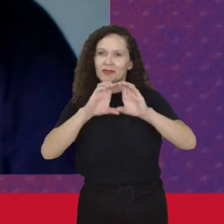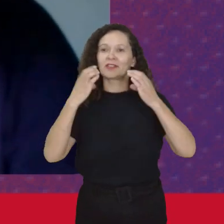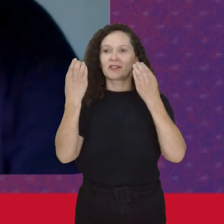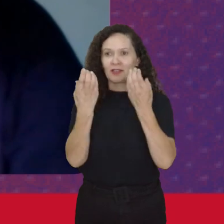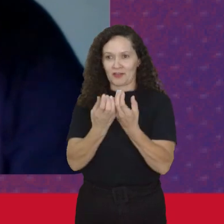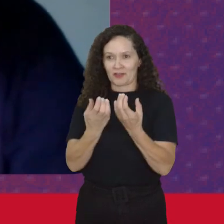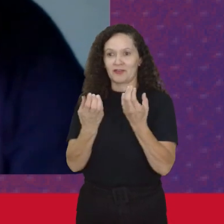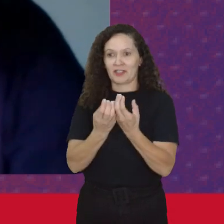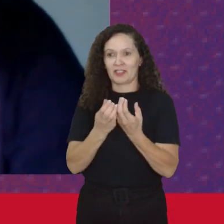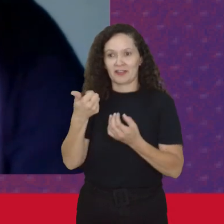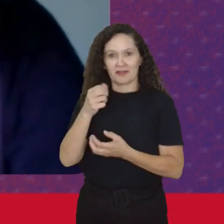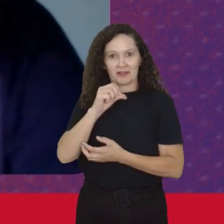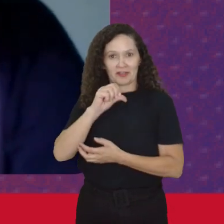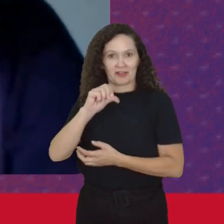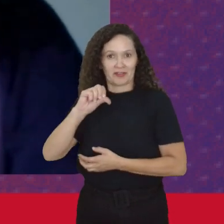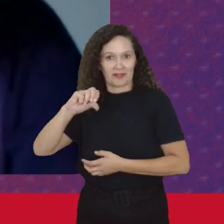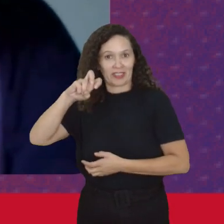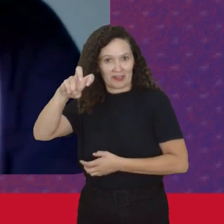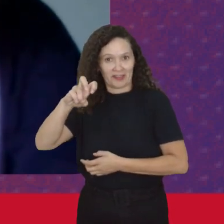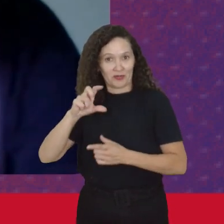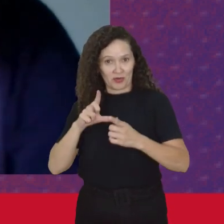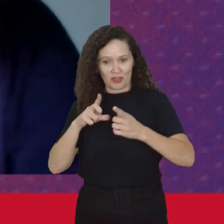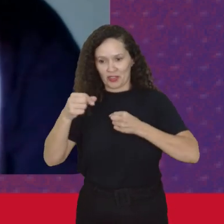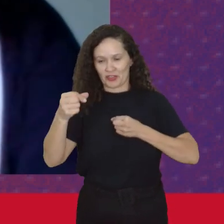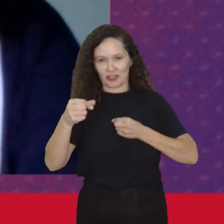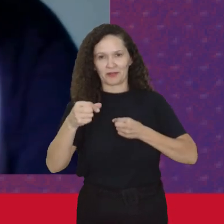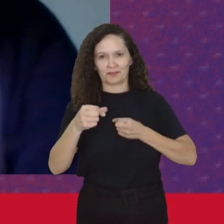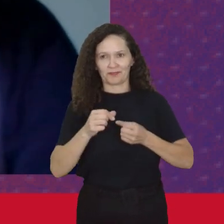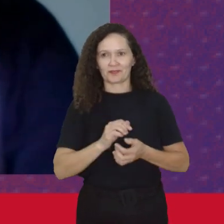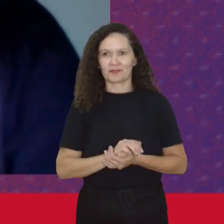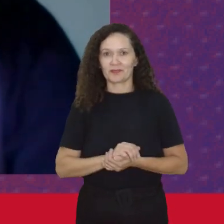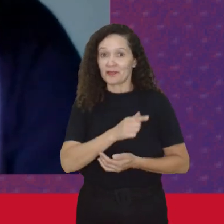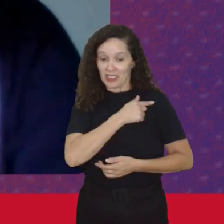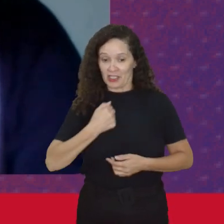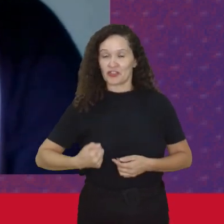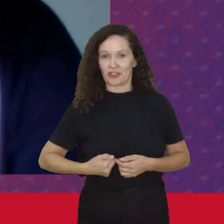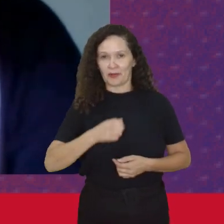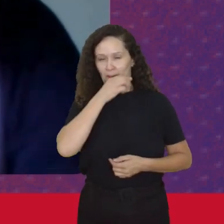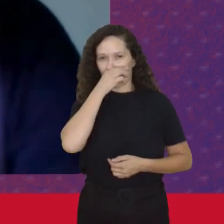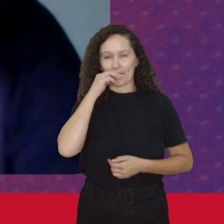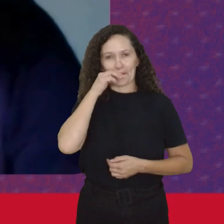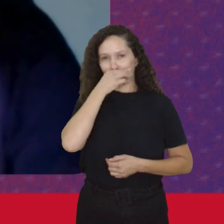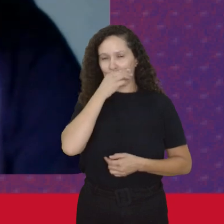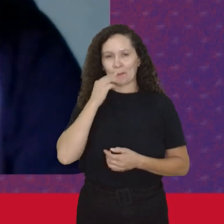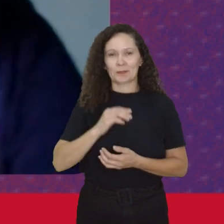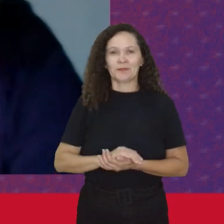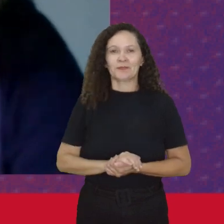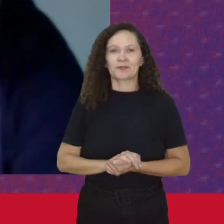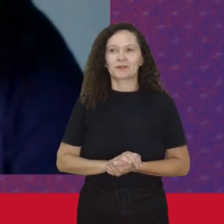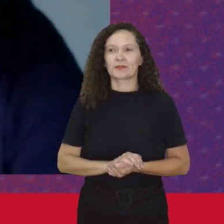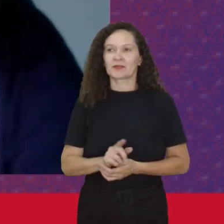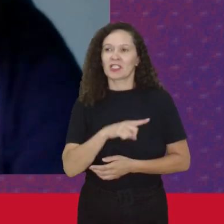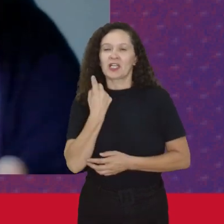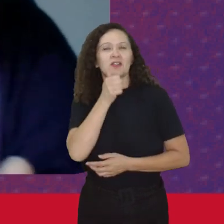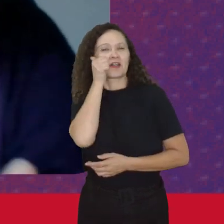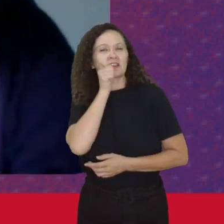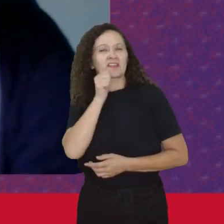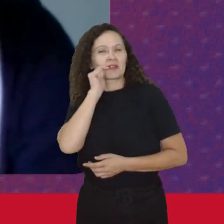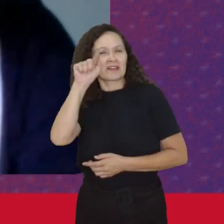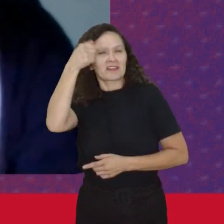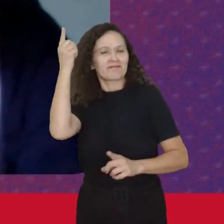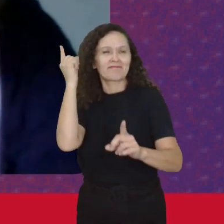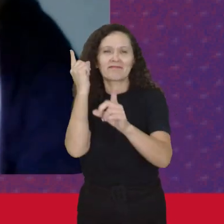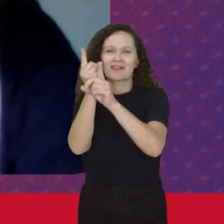Pequim Em 95 E claro Que como a vida Felizmente Se movimenta E essas mulheres Depois se